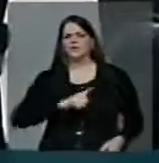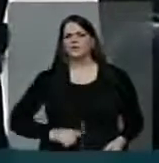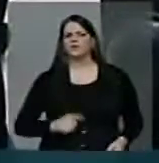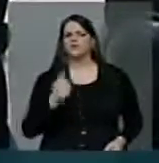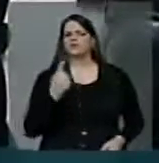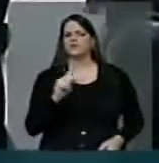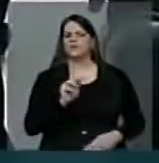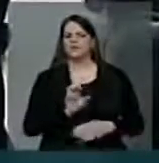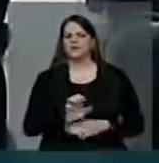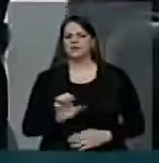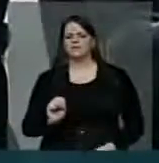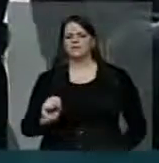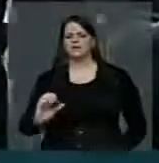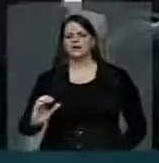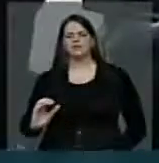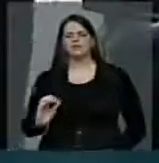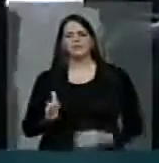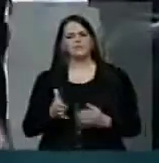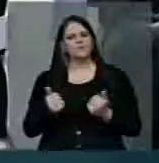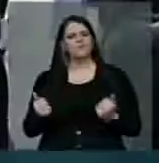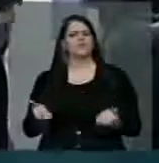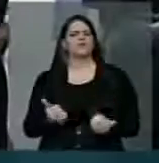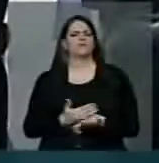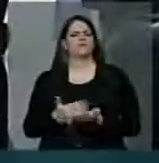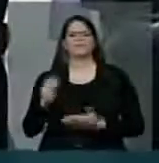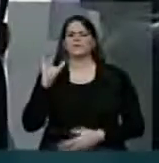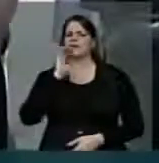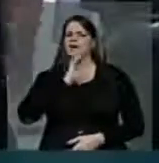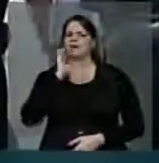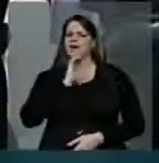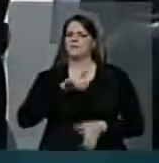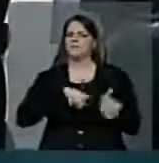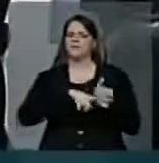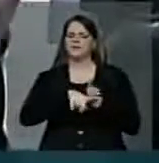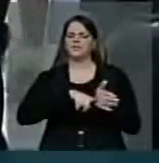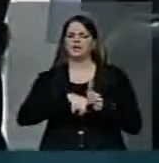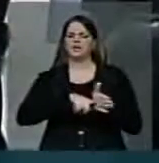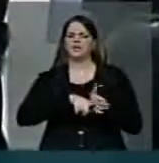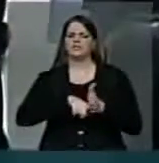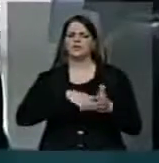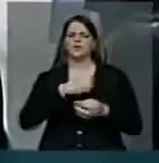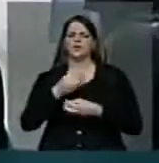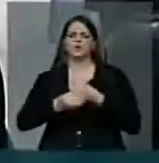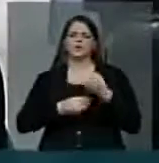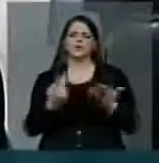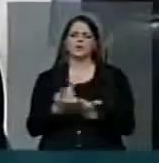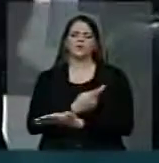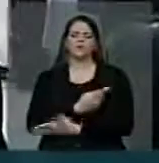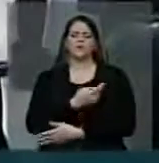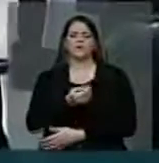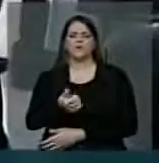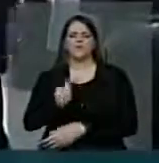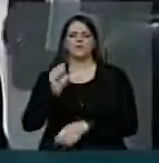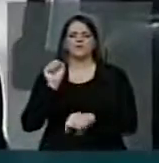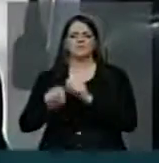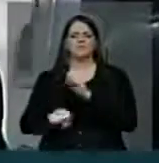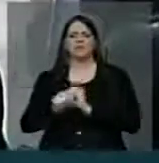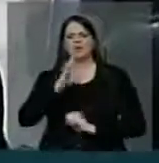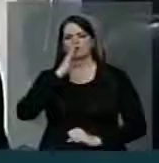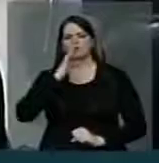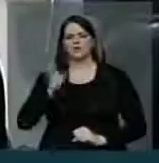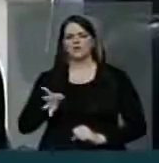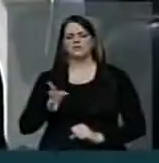Catarina, que proceda a investigação rápida e rigorosa sobre a tentativa de homicídio, ameaças,